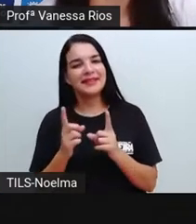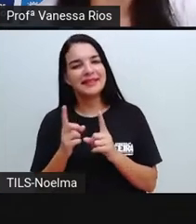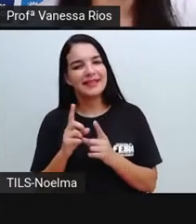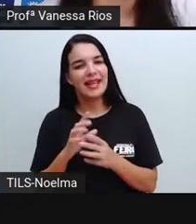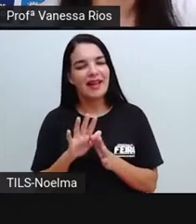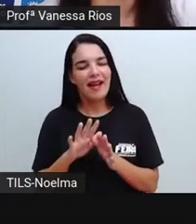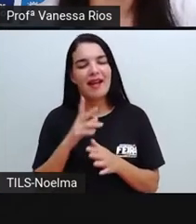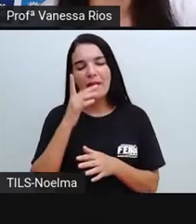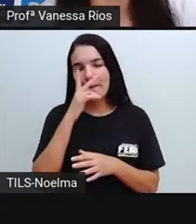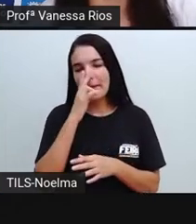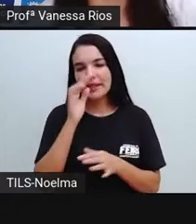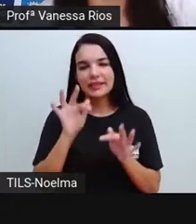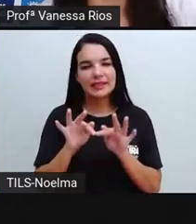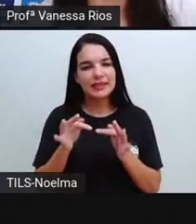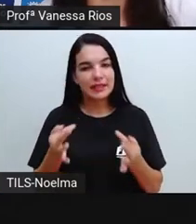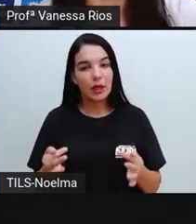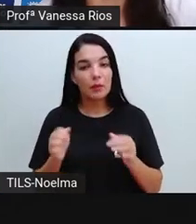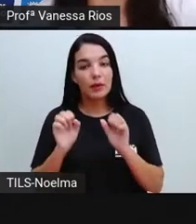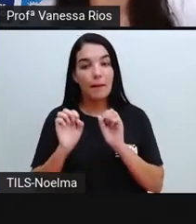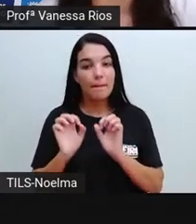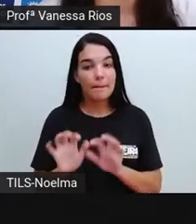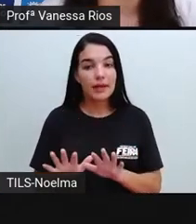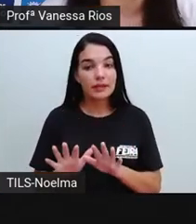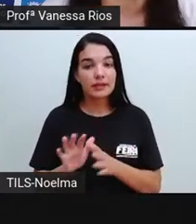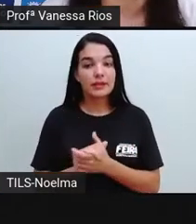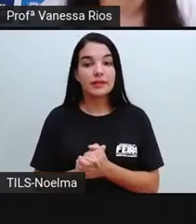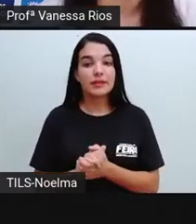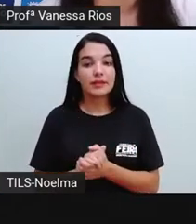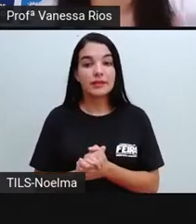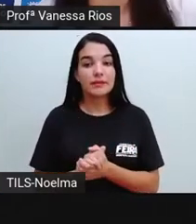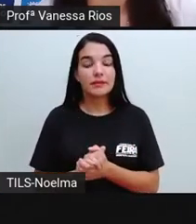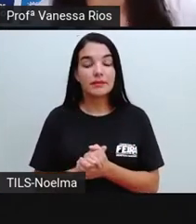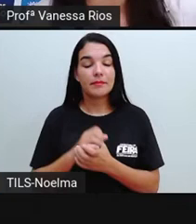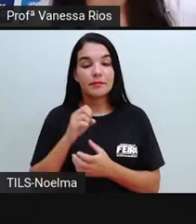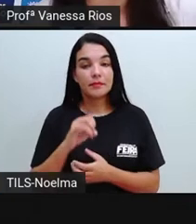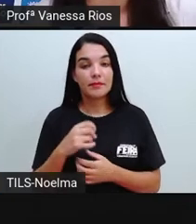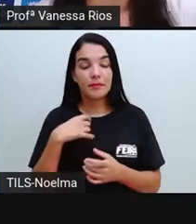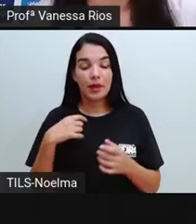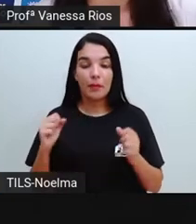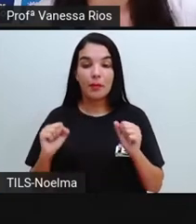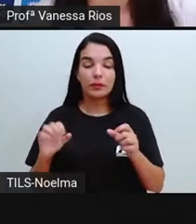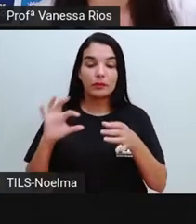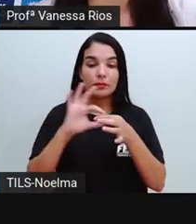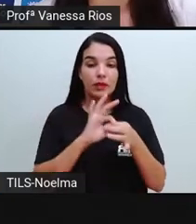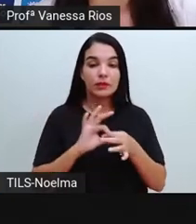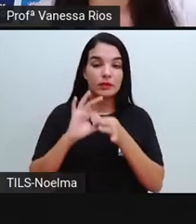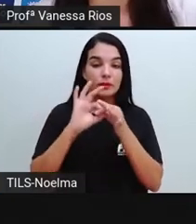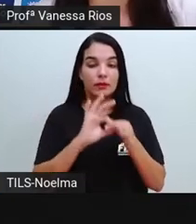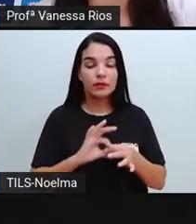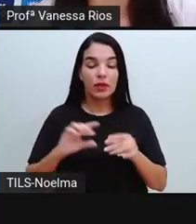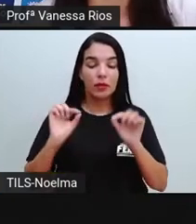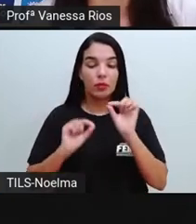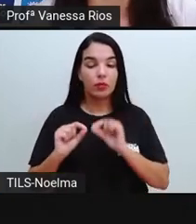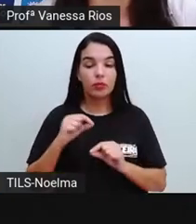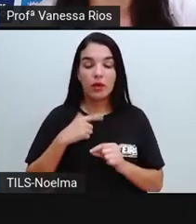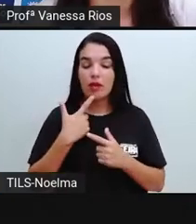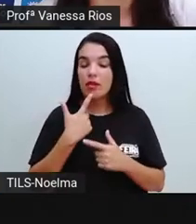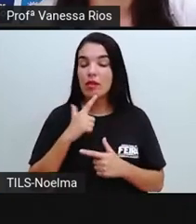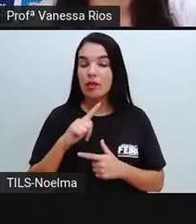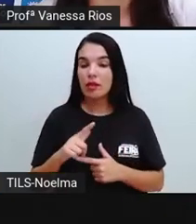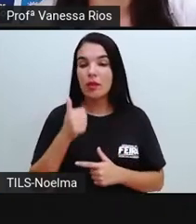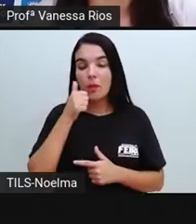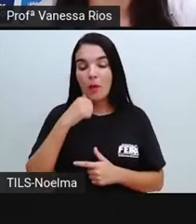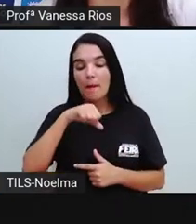é bem simples uma definição como essa, associar a língua materna com a língua que a nossa mãe nos ensina ali